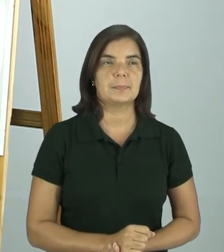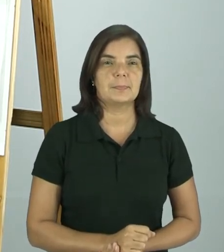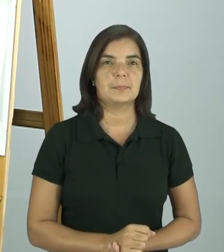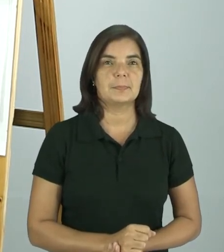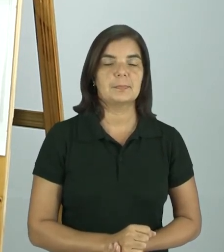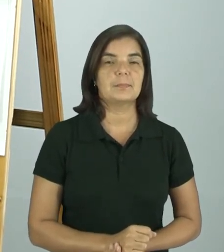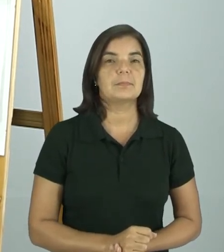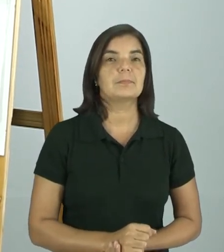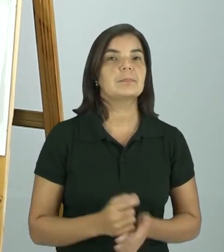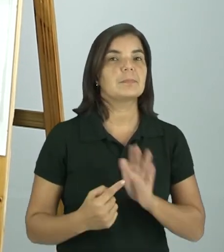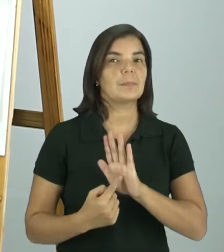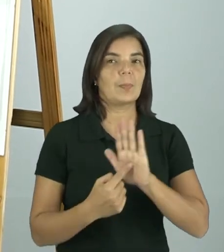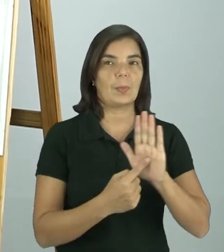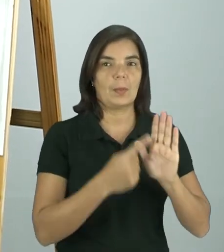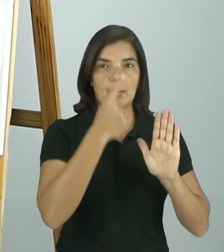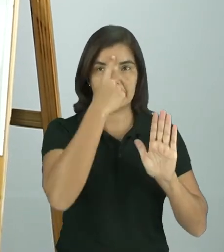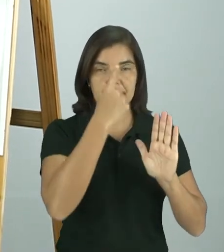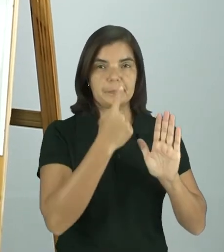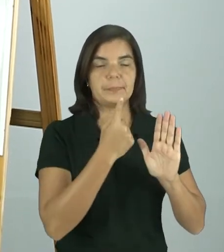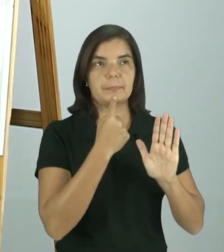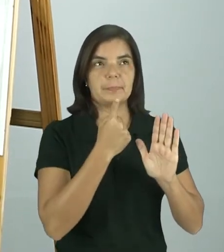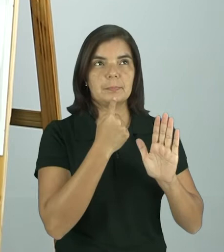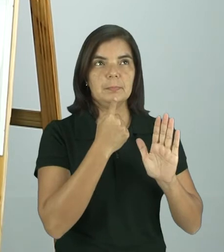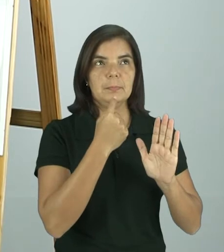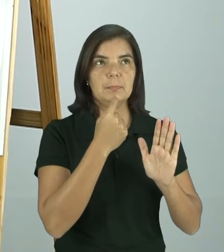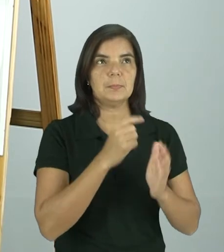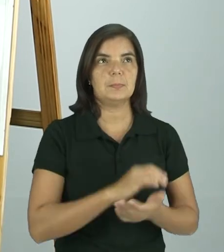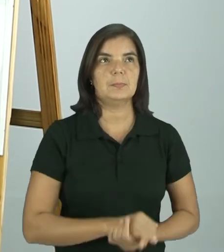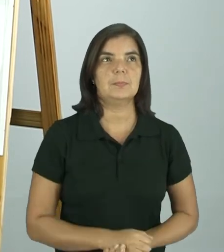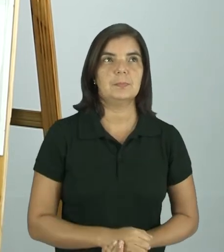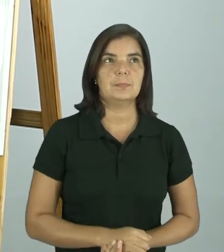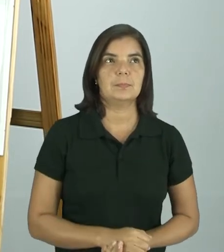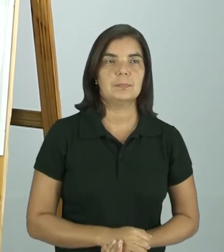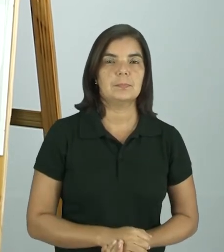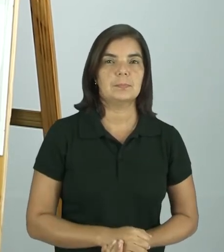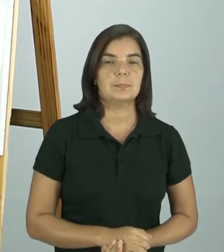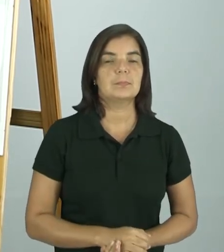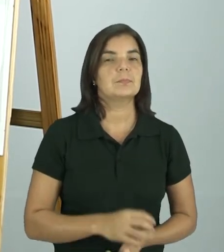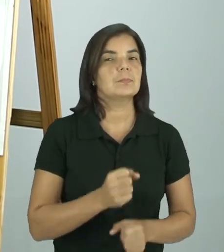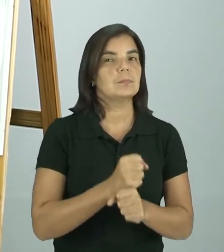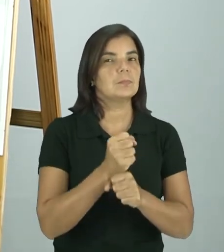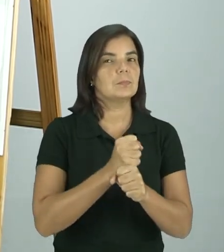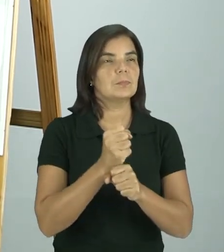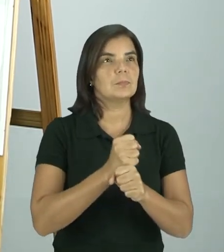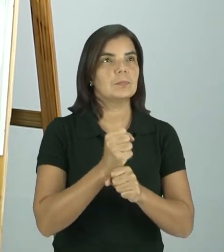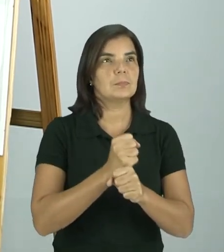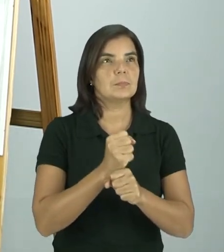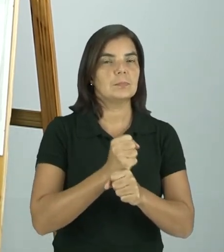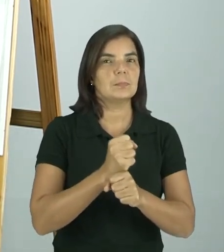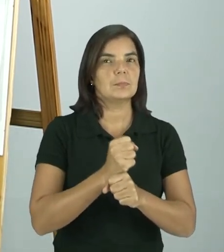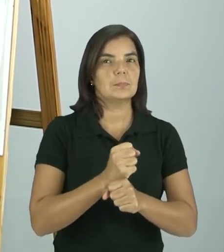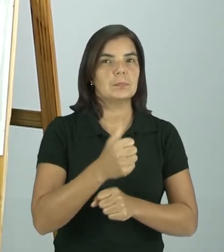Esta imagem é da década de